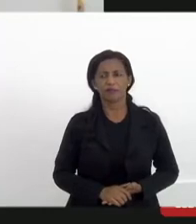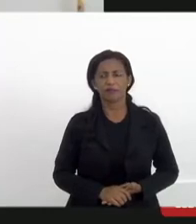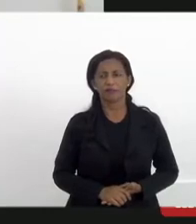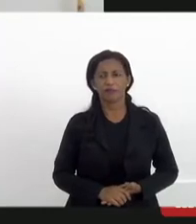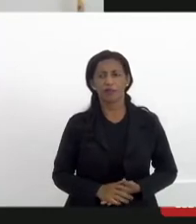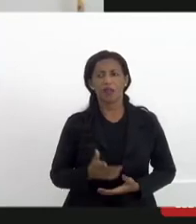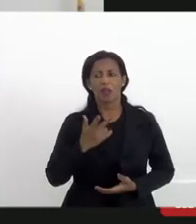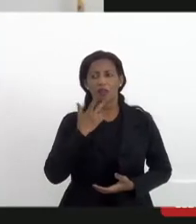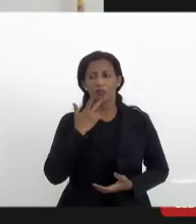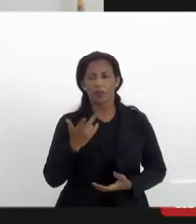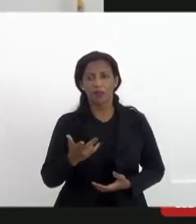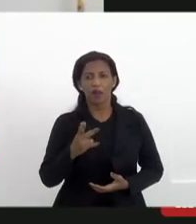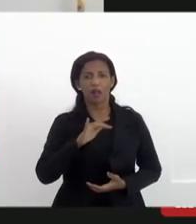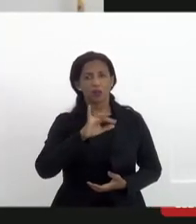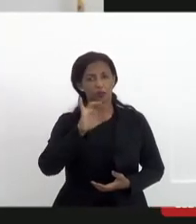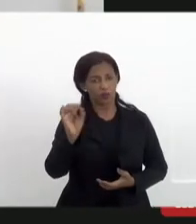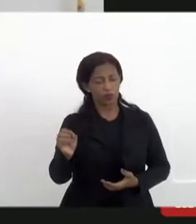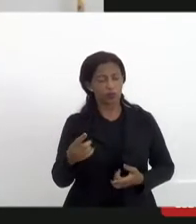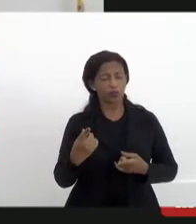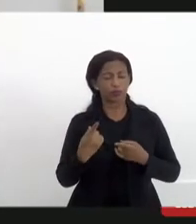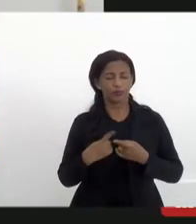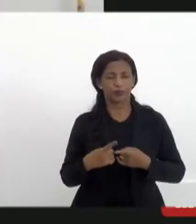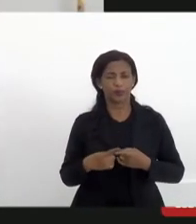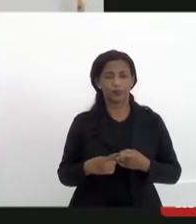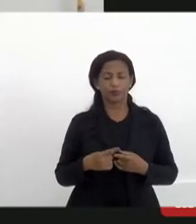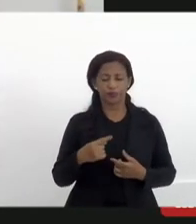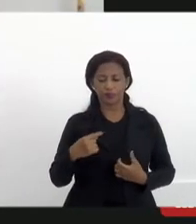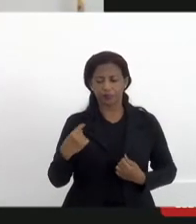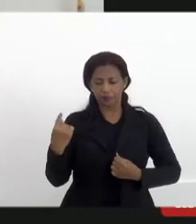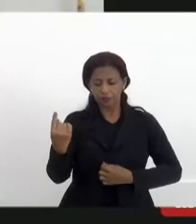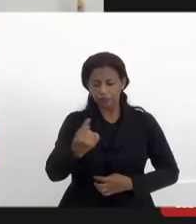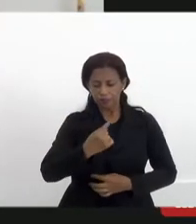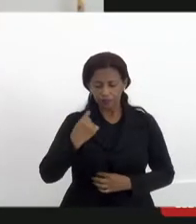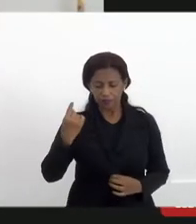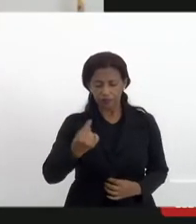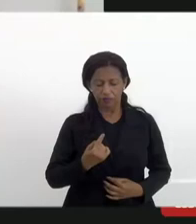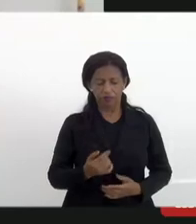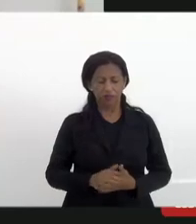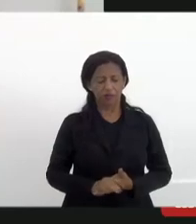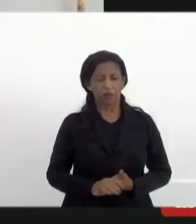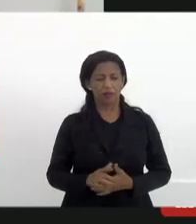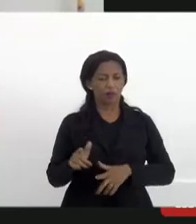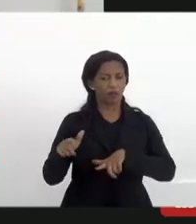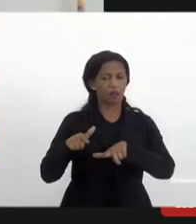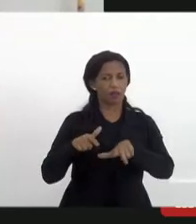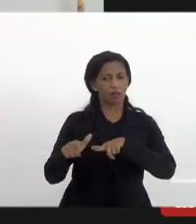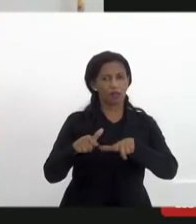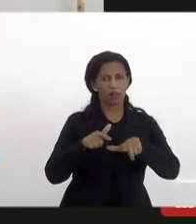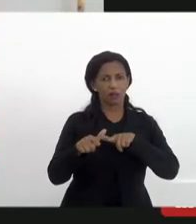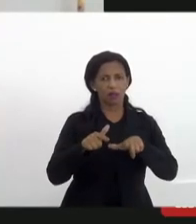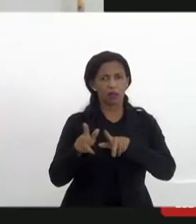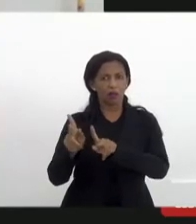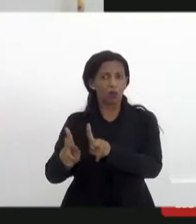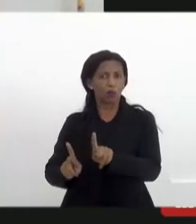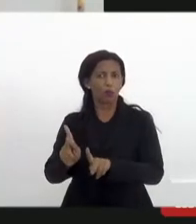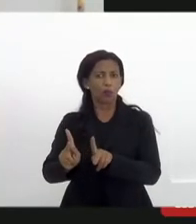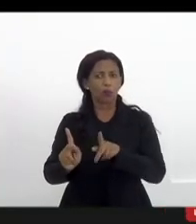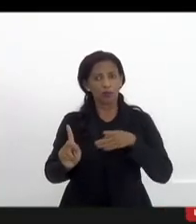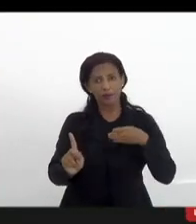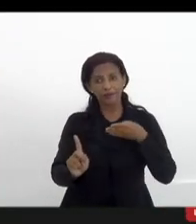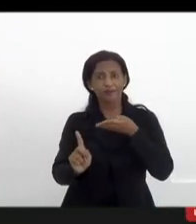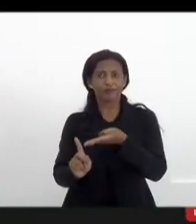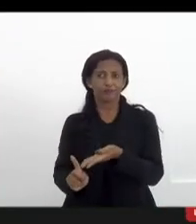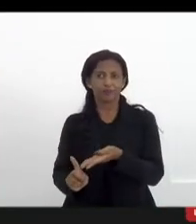falo isso porque a gente trabalha com a população diretamente,